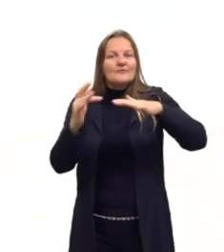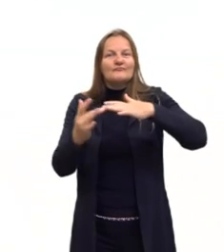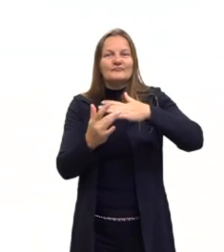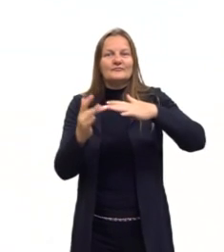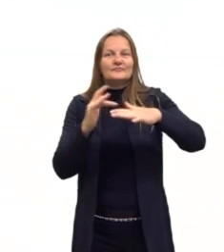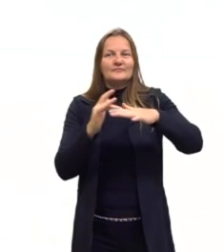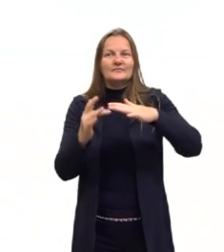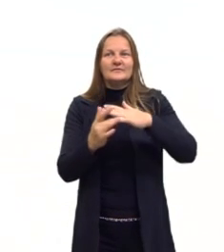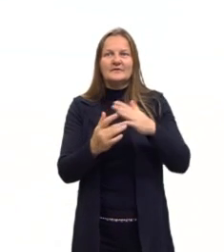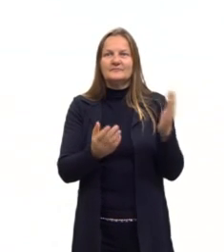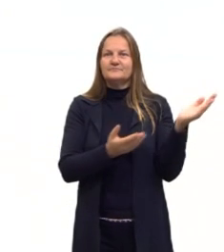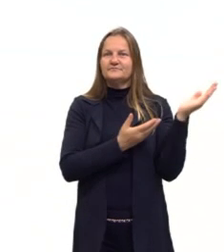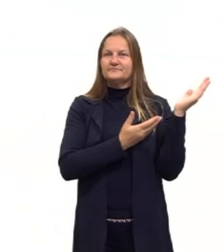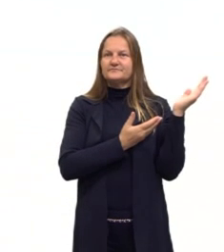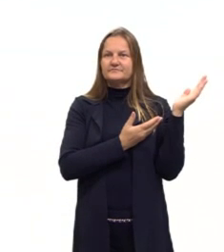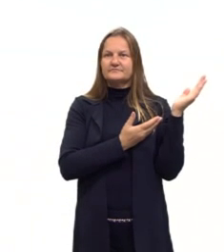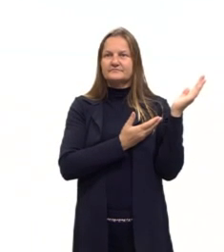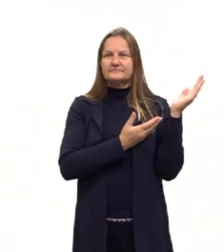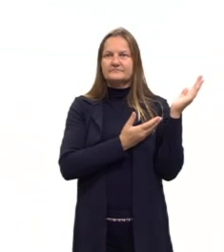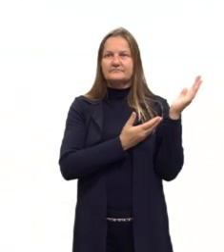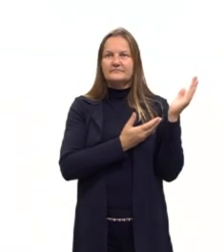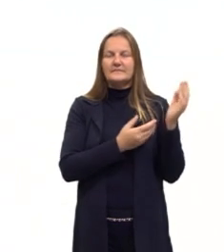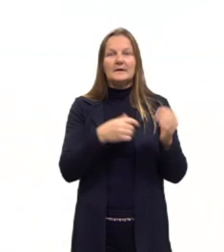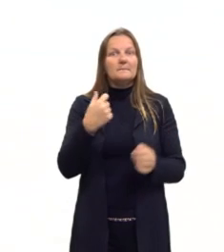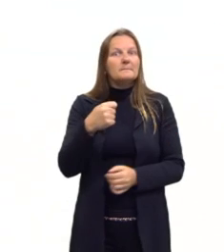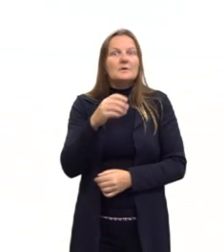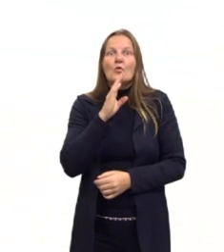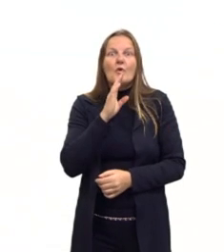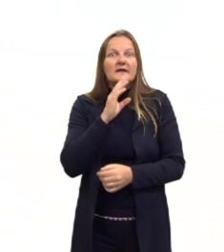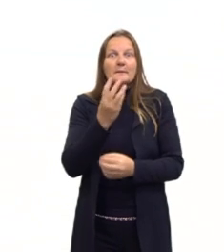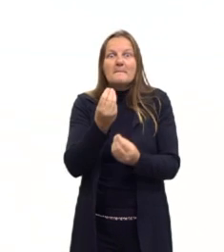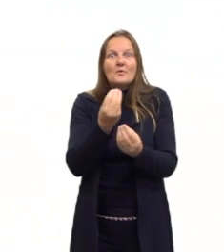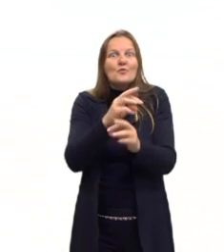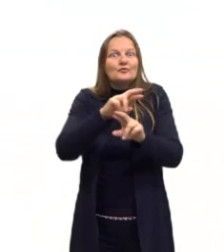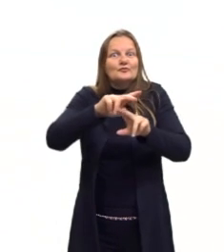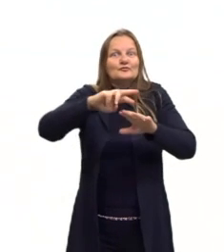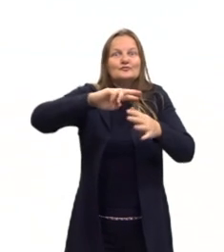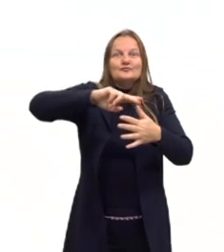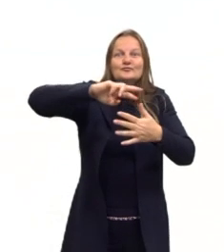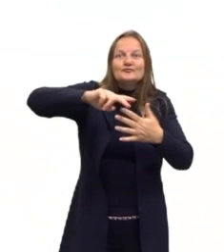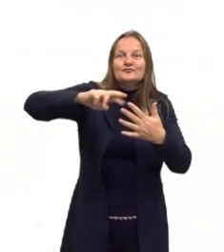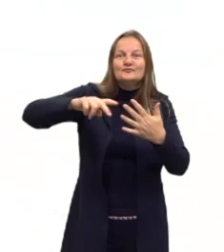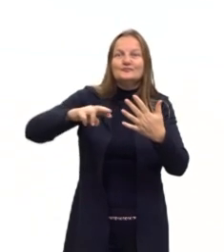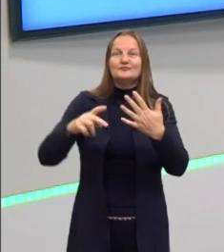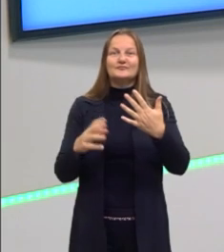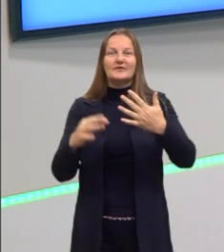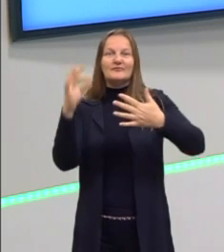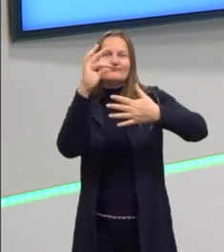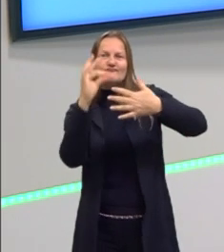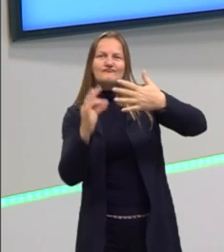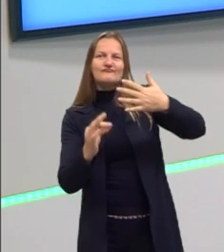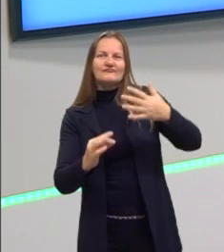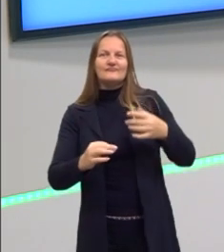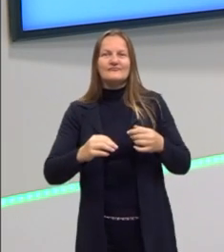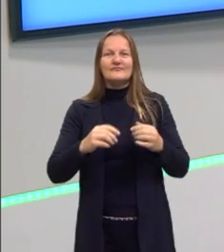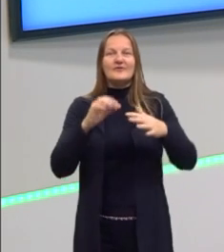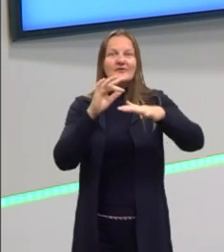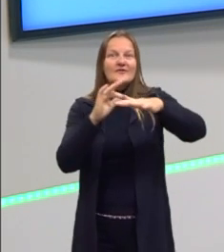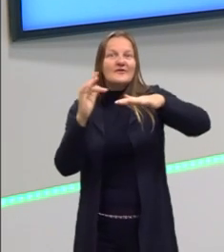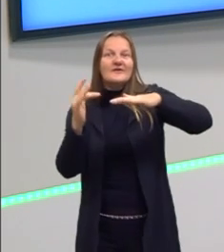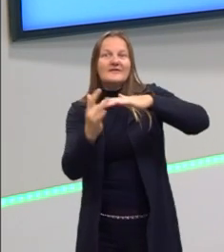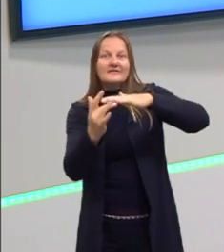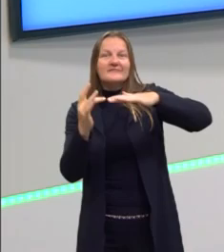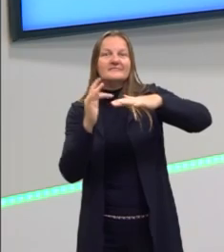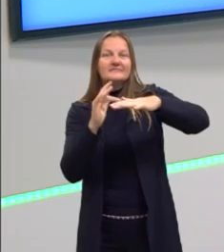Eu sei que não tem como a gente fugir disso. Não tem como a gente falar em internet sem falar em